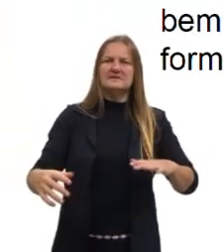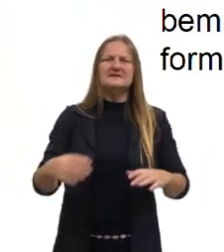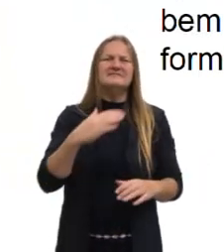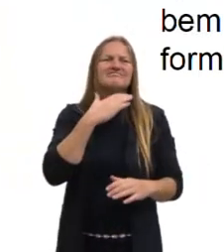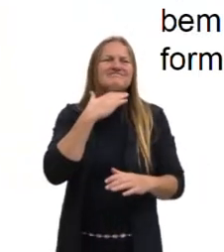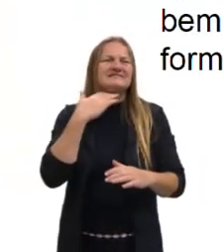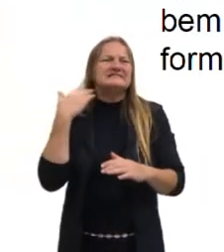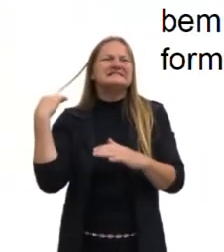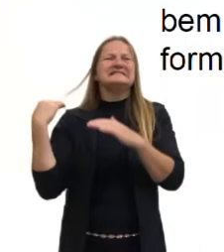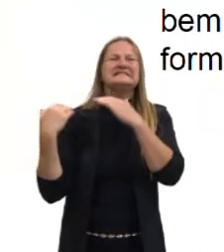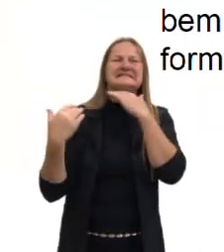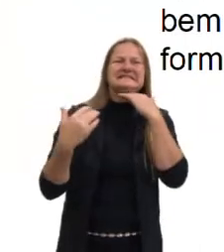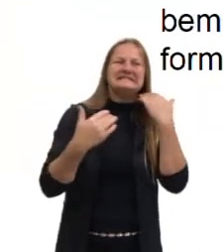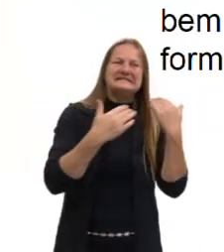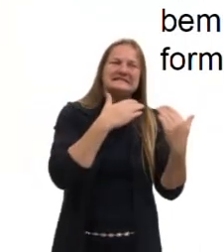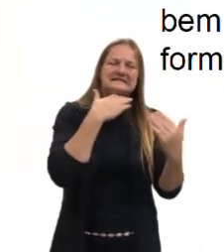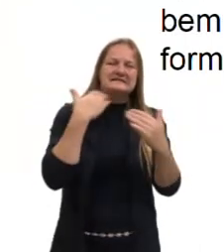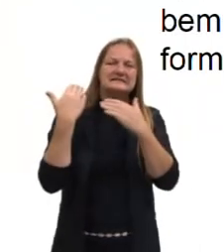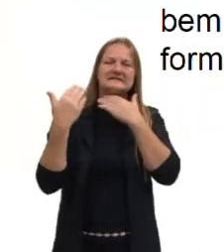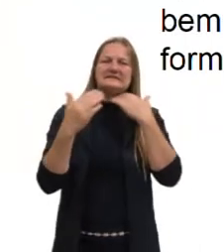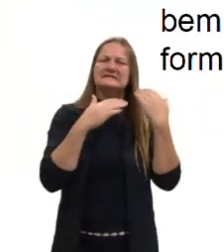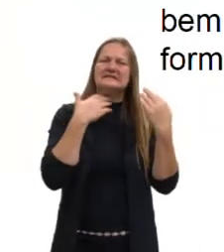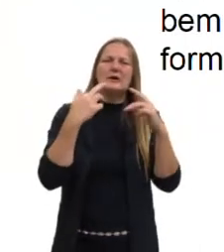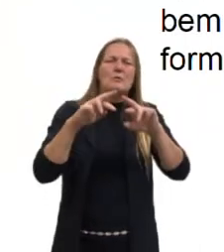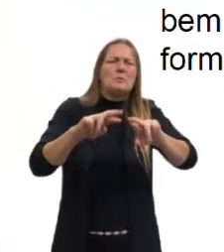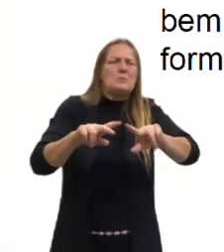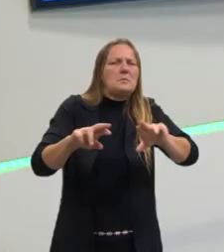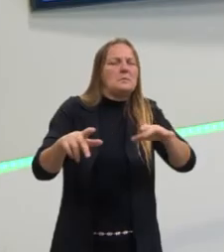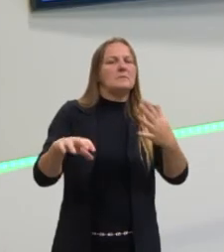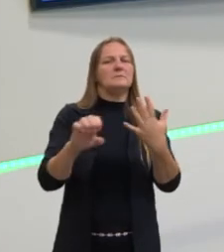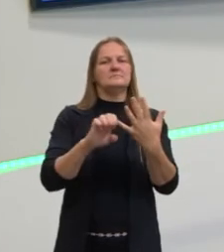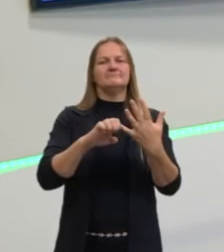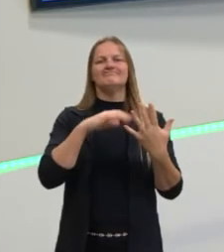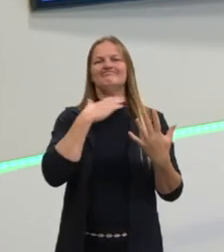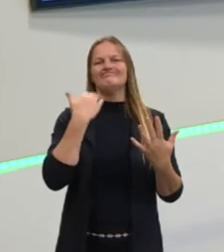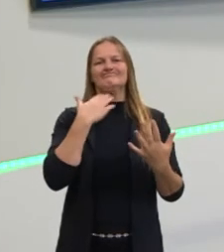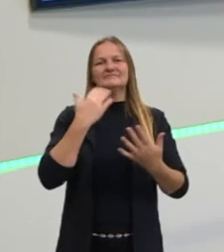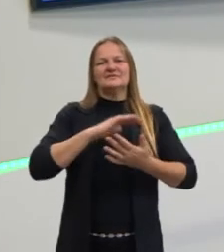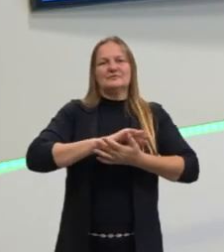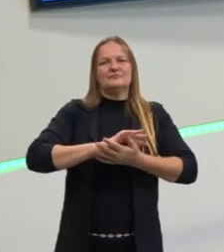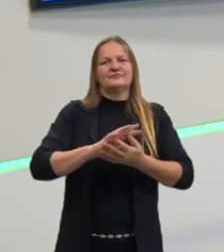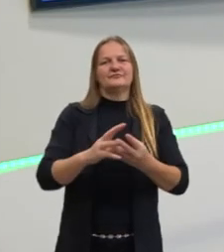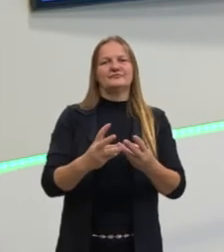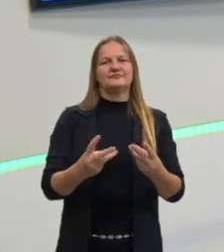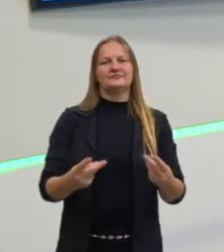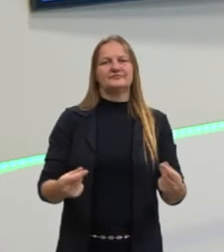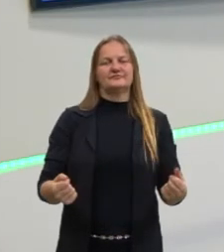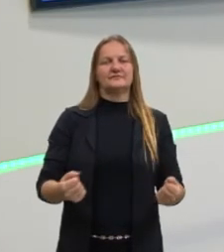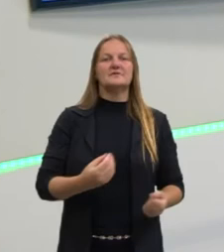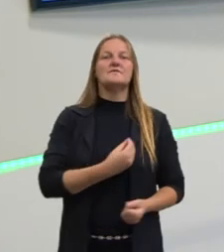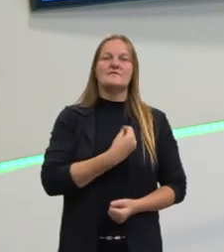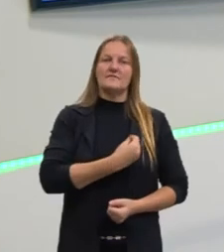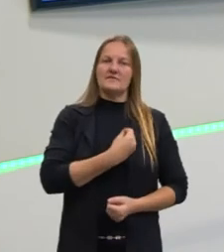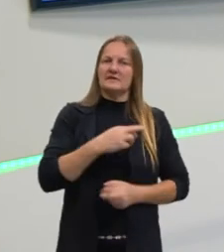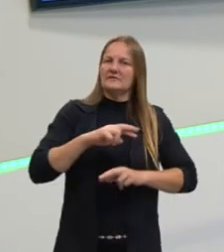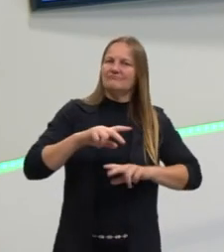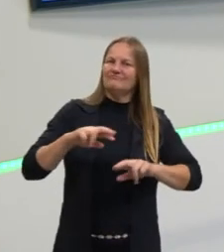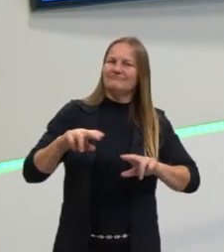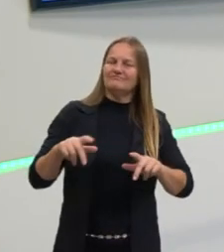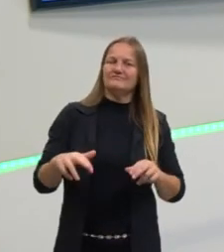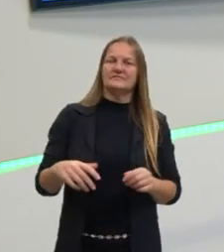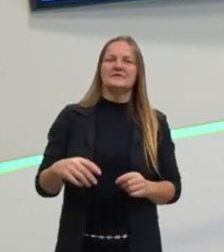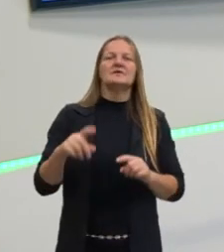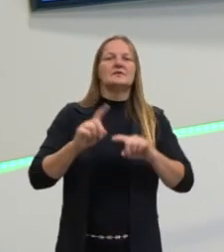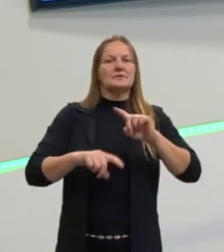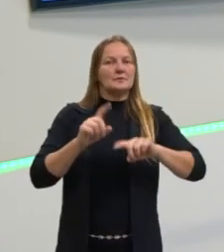diversas espécies de animais, entre outras formas de vida, afetando também a